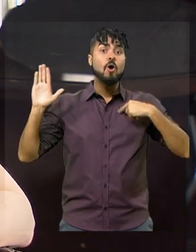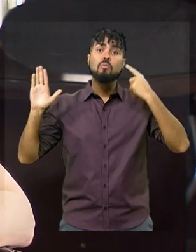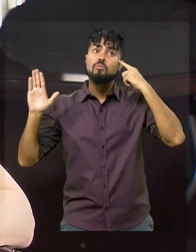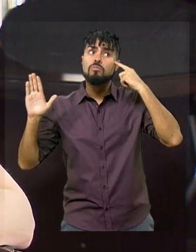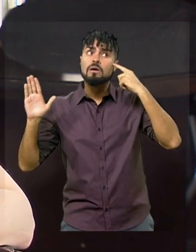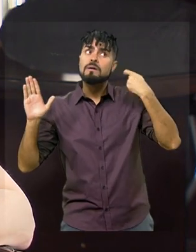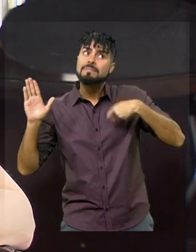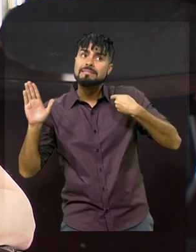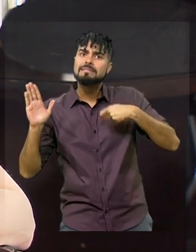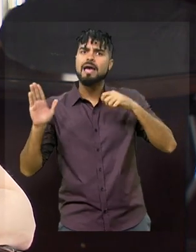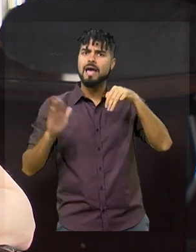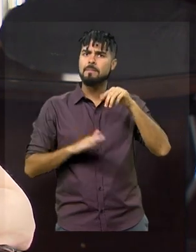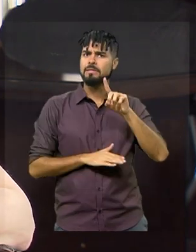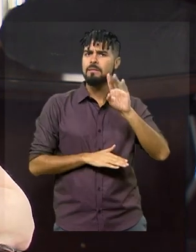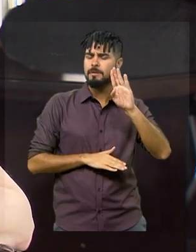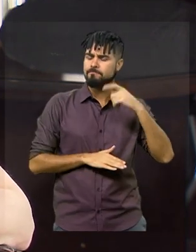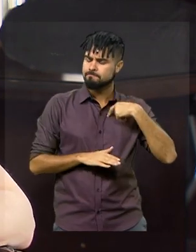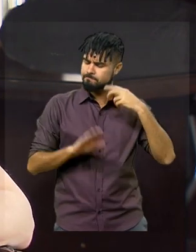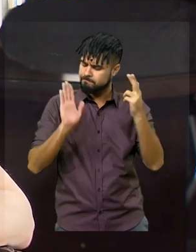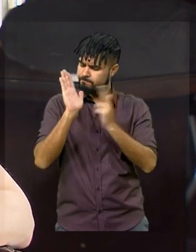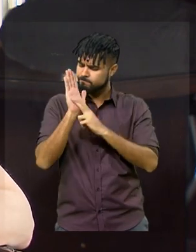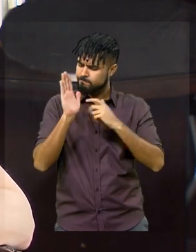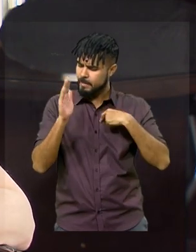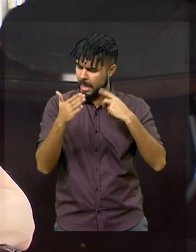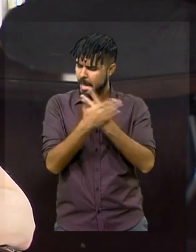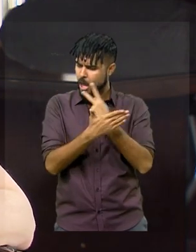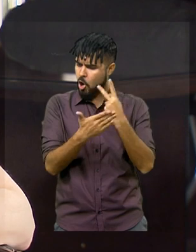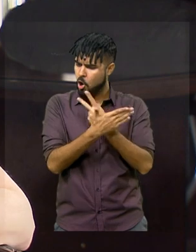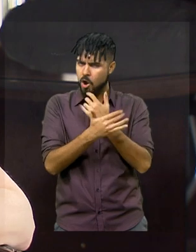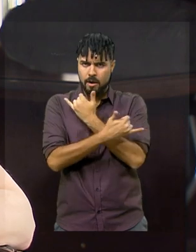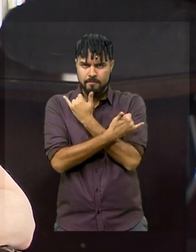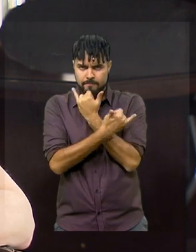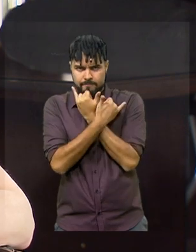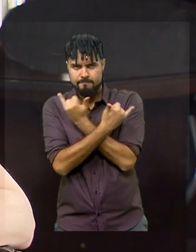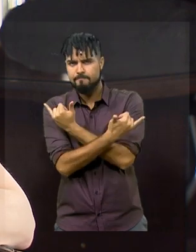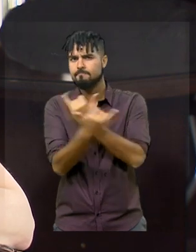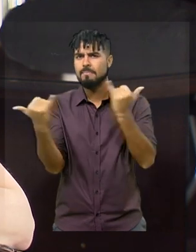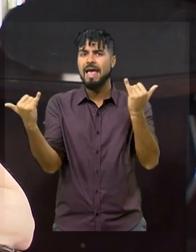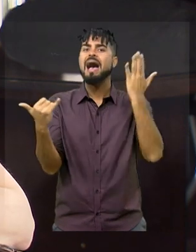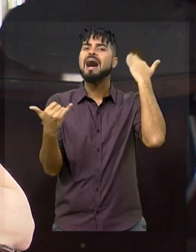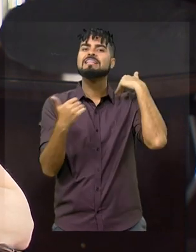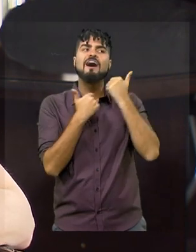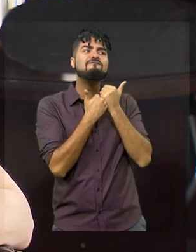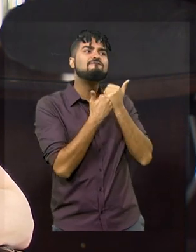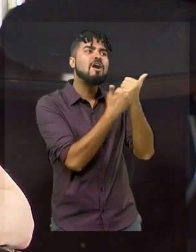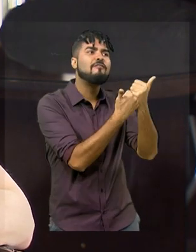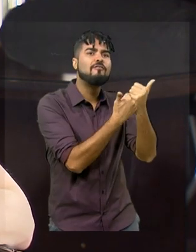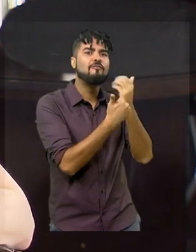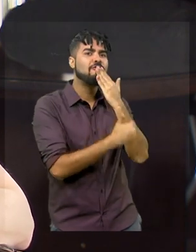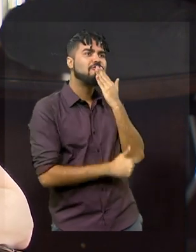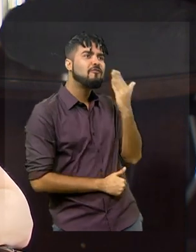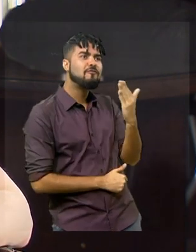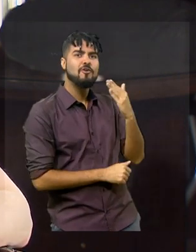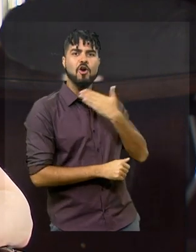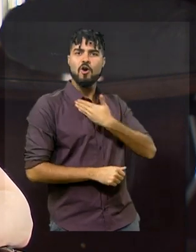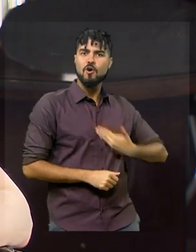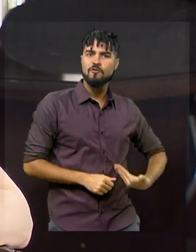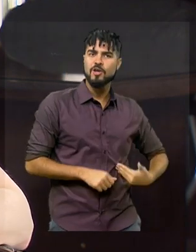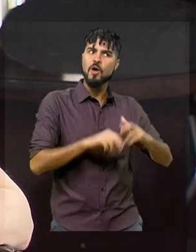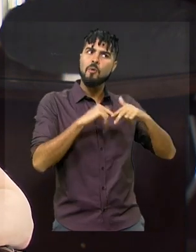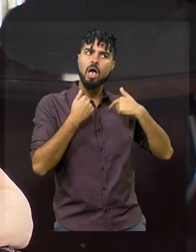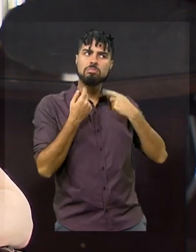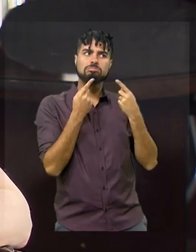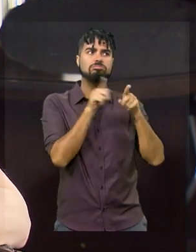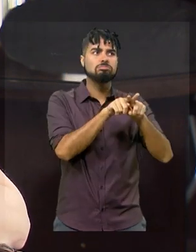meia-culpa, ter humildade de reconhecer que errou, que esteve ao lado de governos, seja eles quais foram, só por fisiologismo,